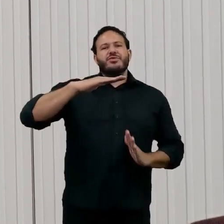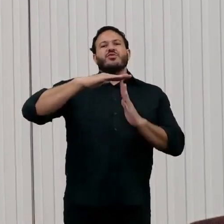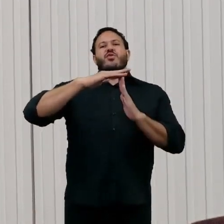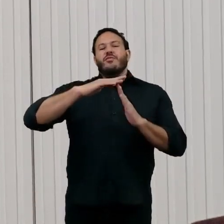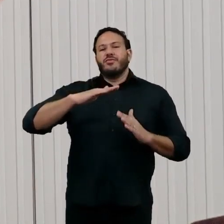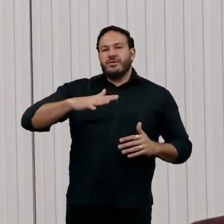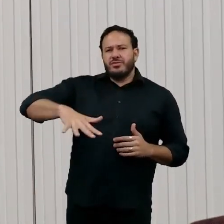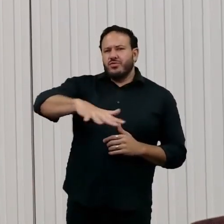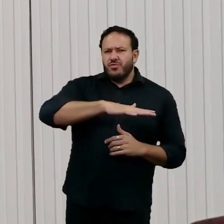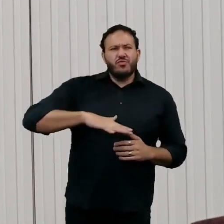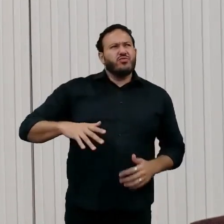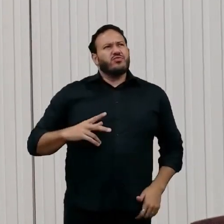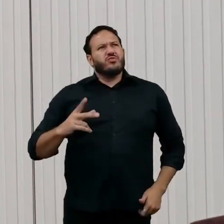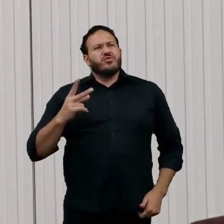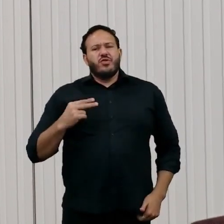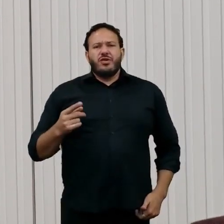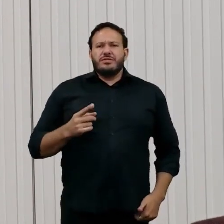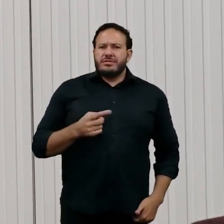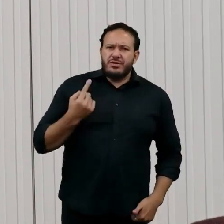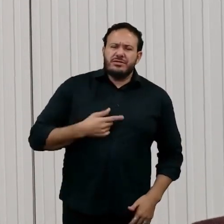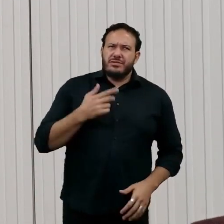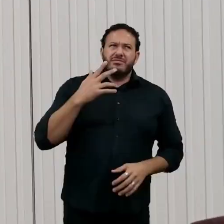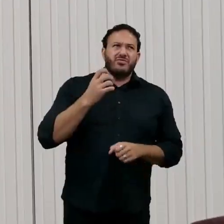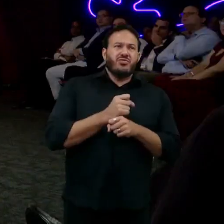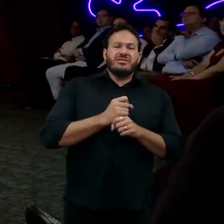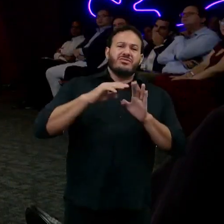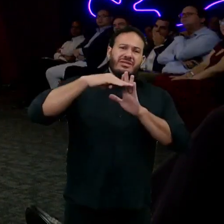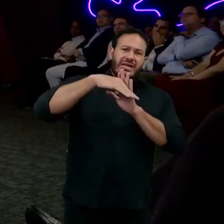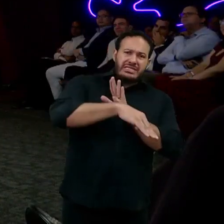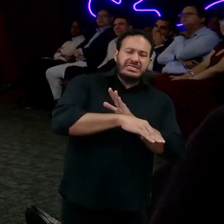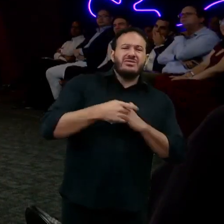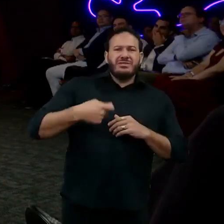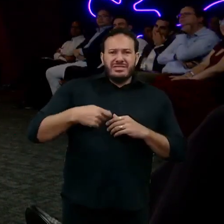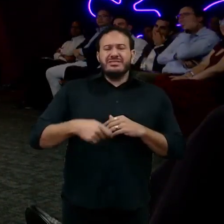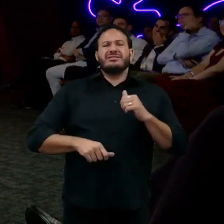nossa nossa pontuação caiu nós precisamos melhorar por causa do PISA